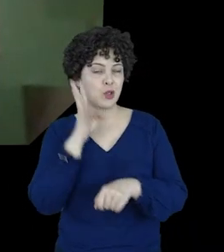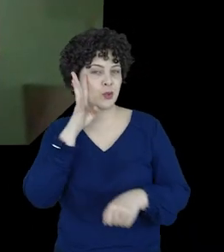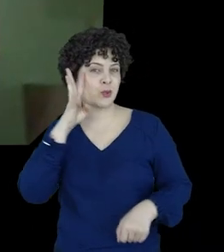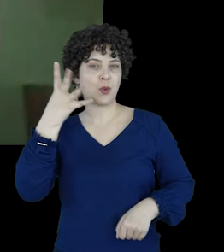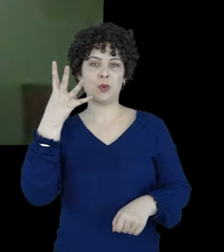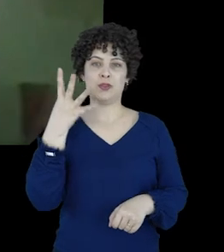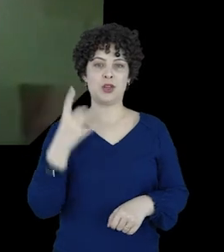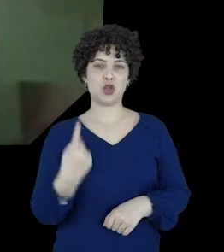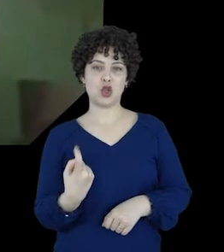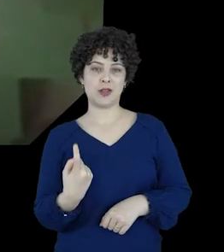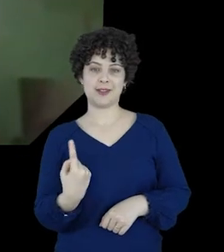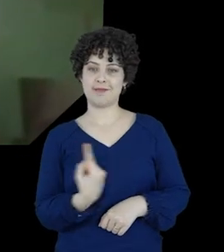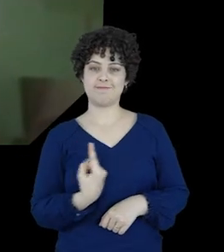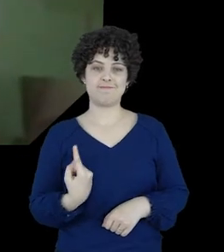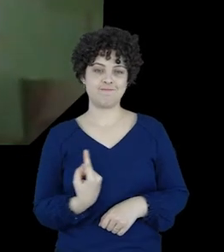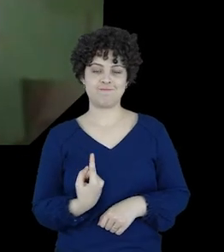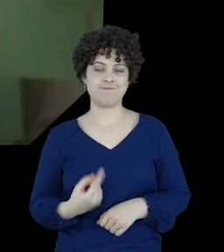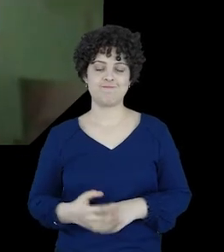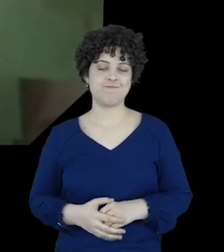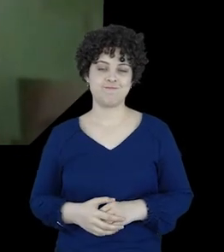solução em relação a isso.